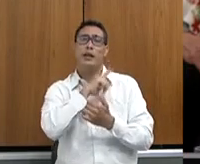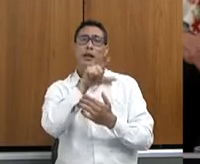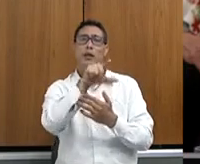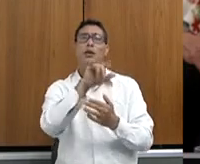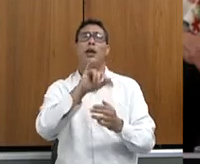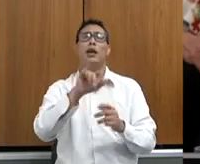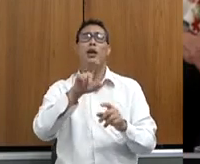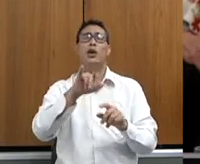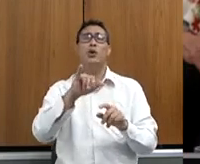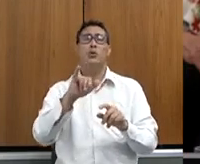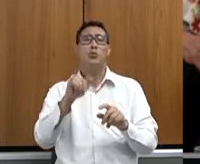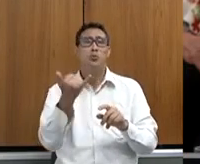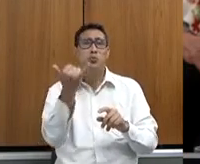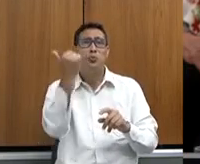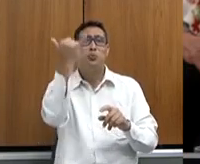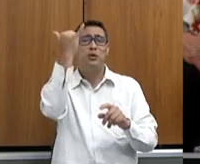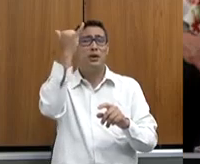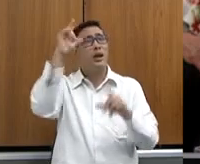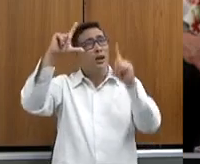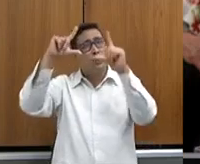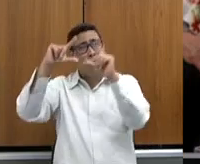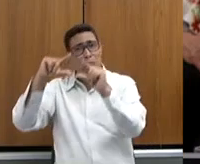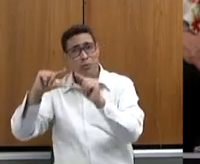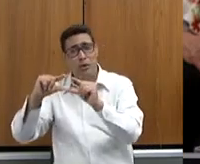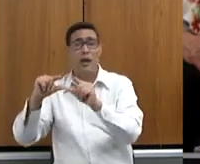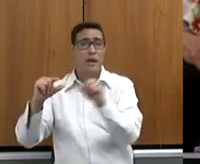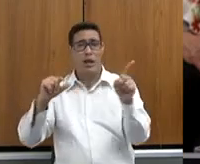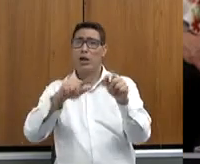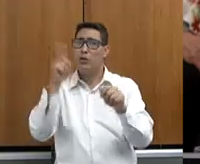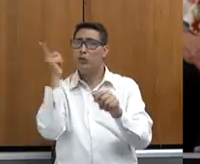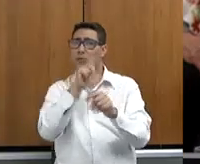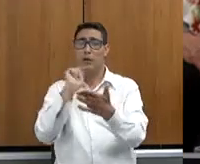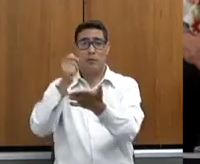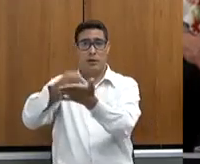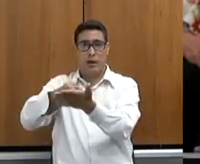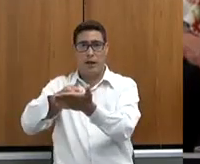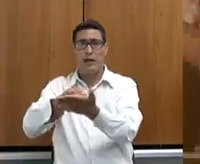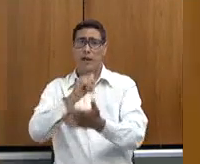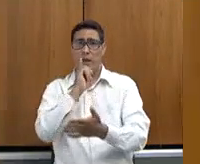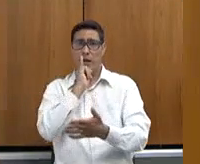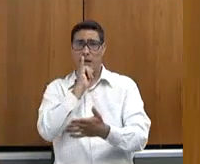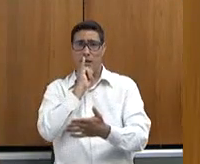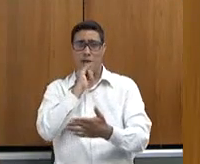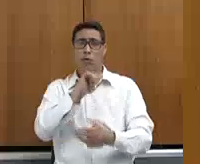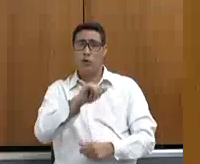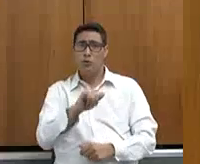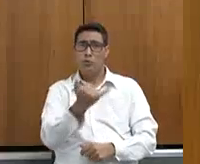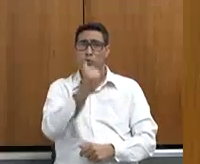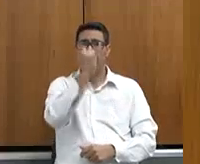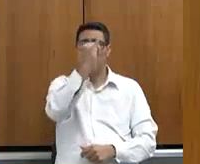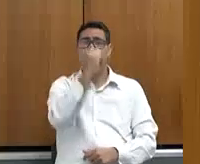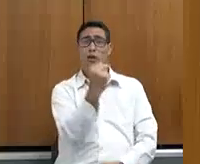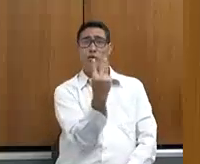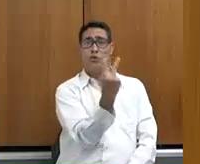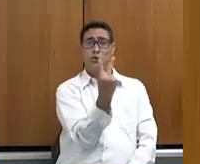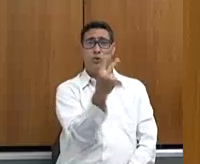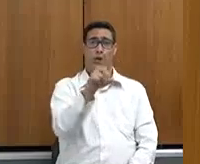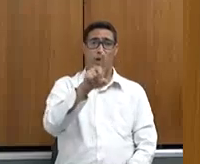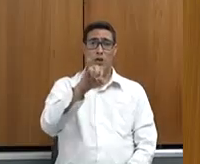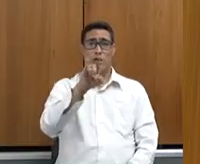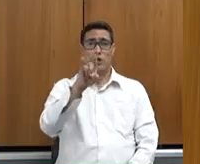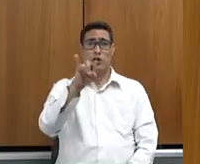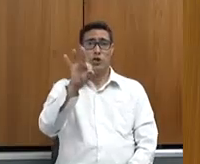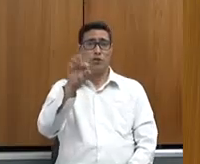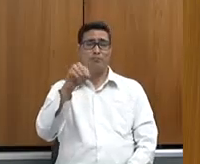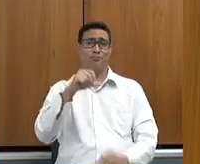juros que o produtor tenha condição de pagar, porque juros de dois dias, deputado, nós não estamos conseguindo aguentar, não, nós temos que ver, mas o mercado é que